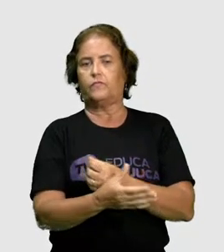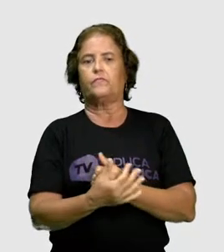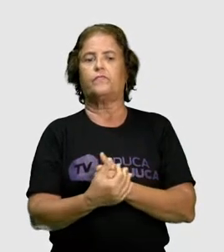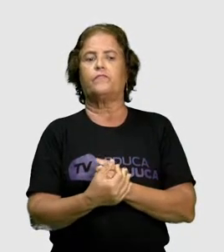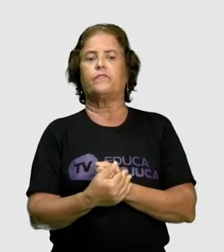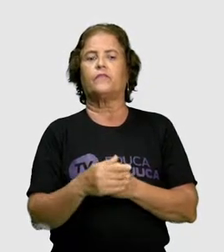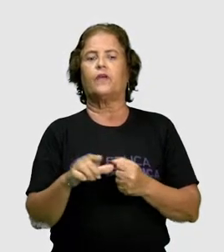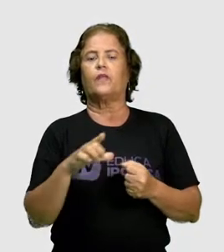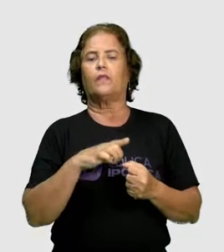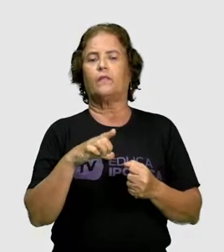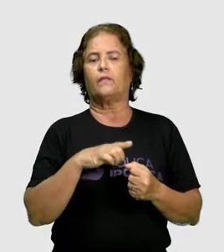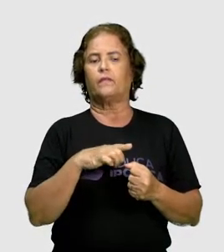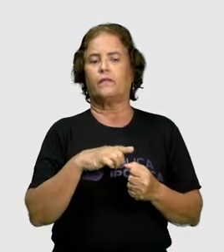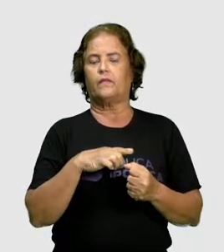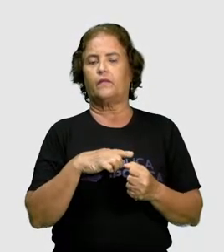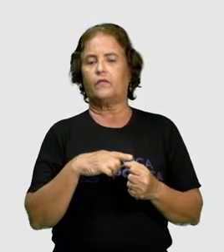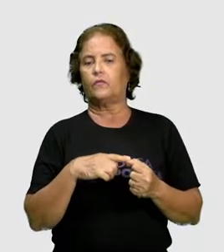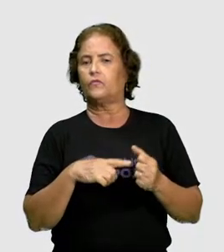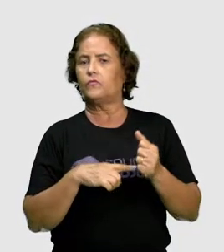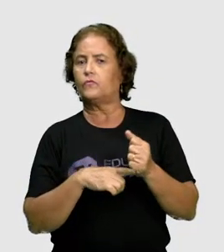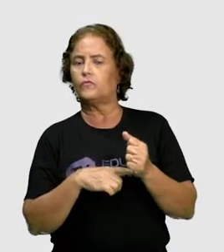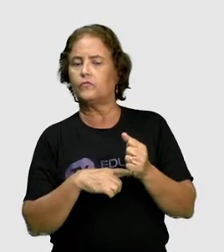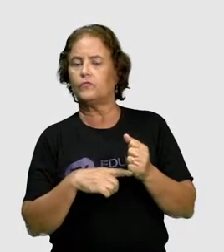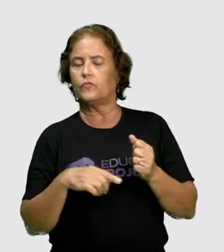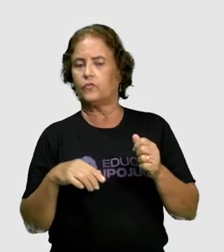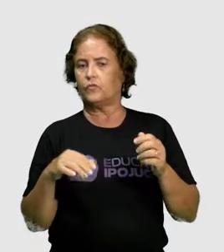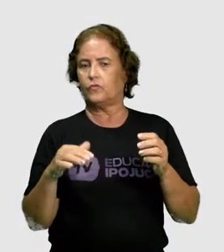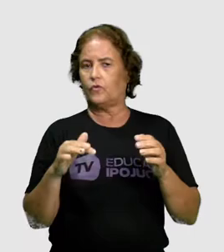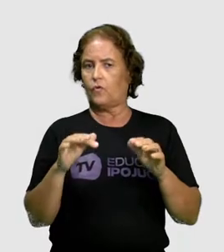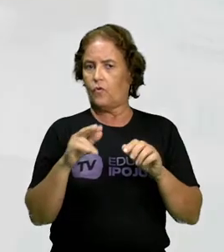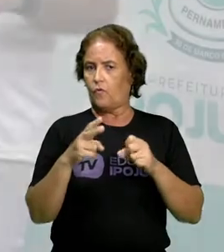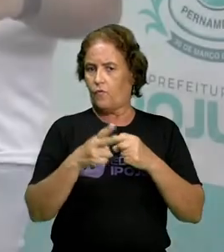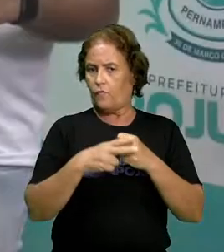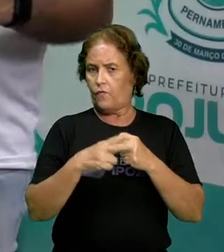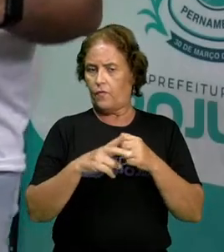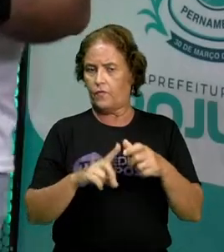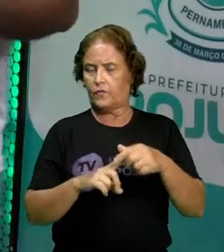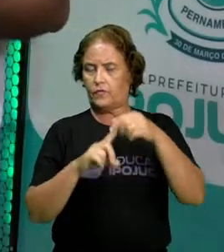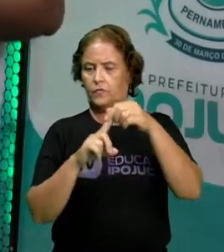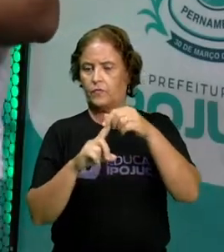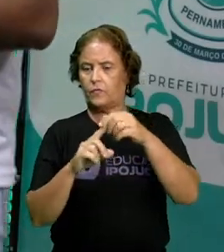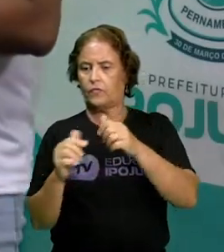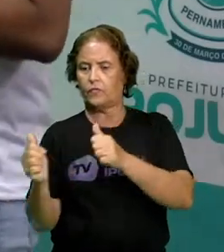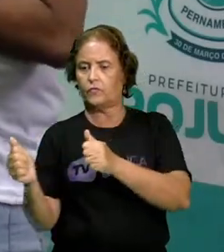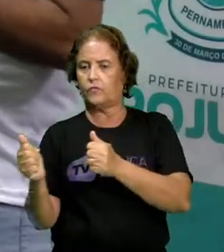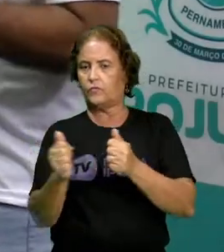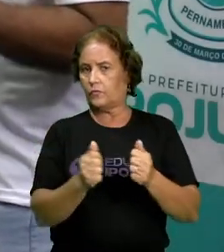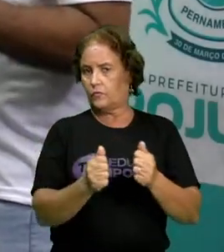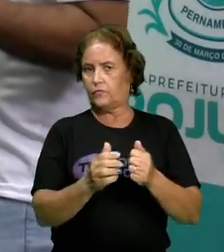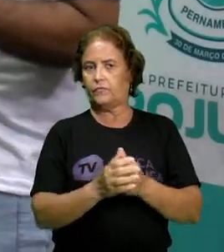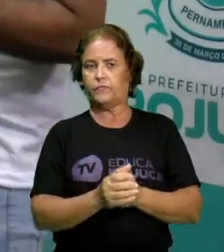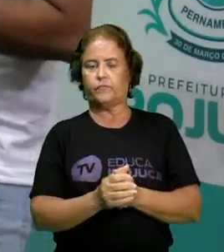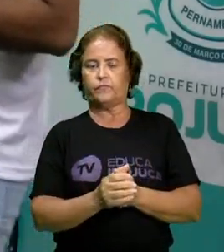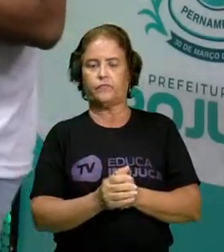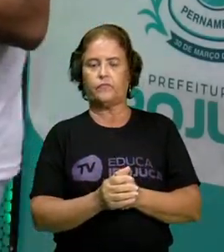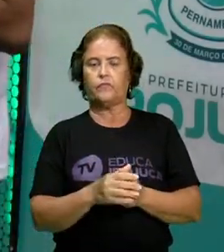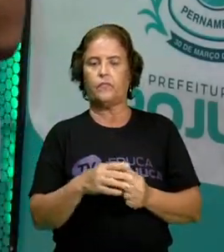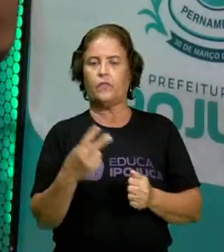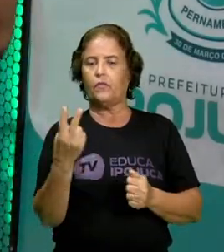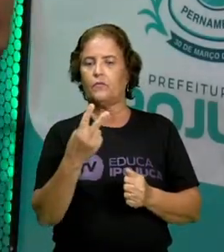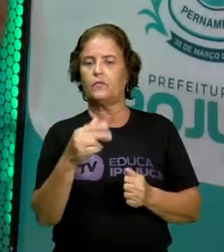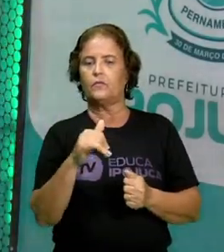Will, o verbo principal e o complemento. Tá tranquilo até aí? Então, vamos para o segundo exemplo.